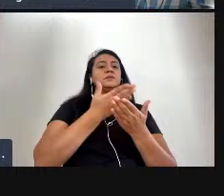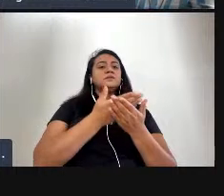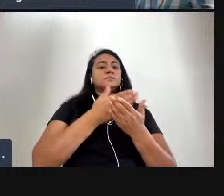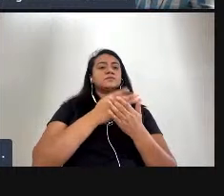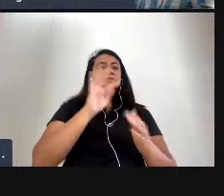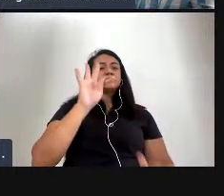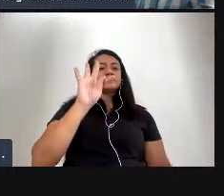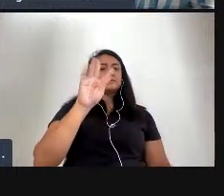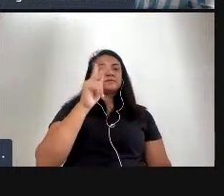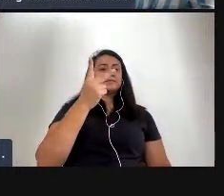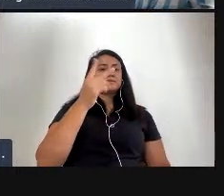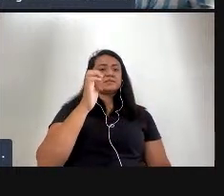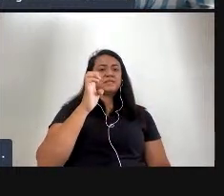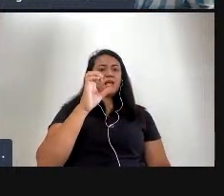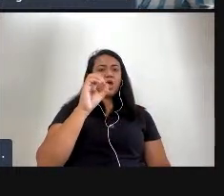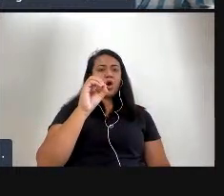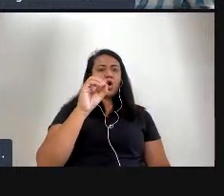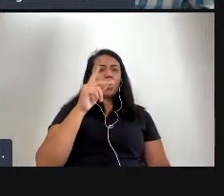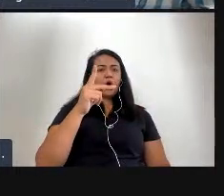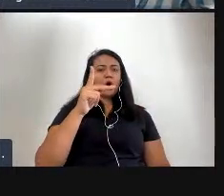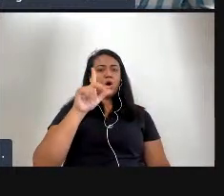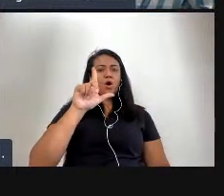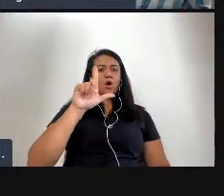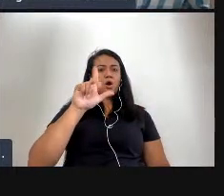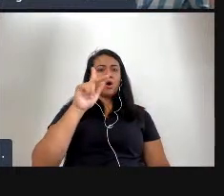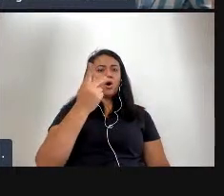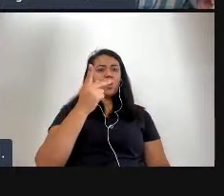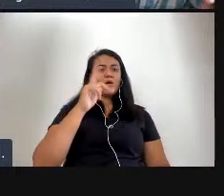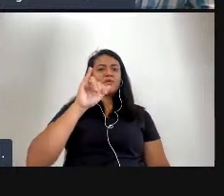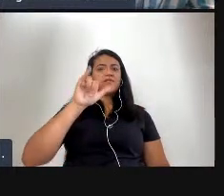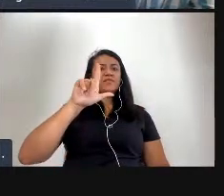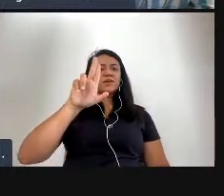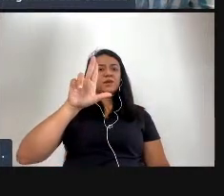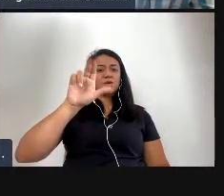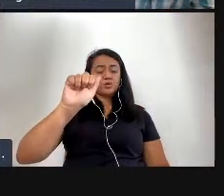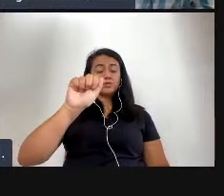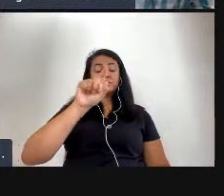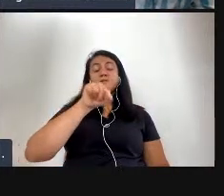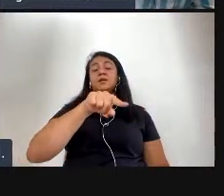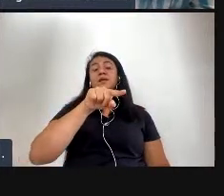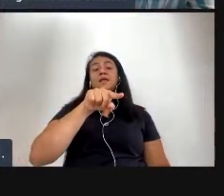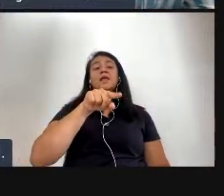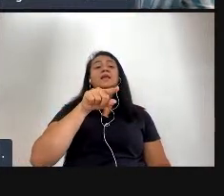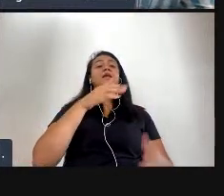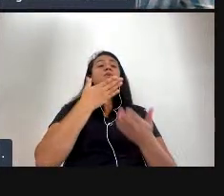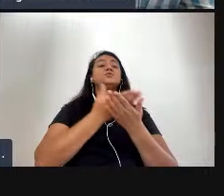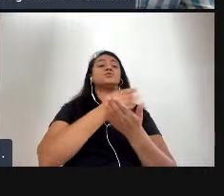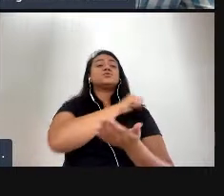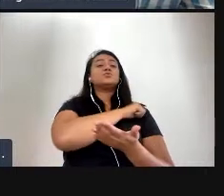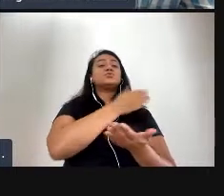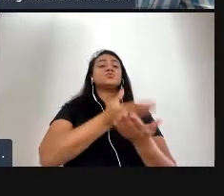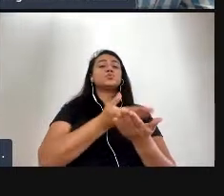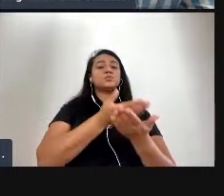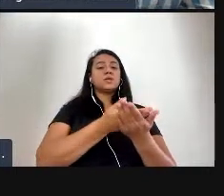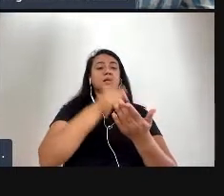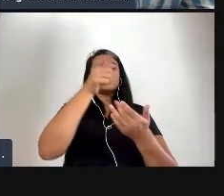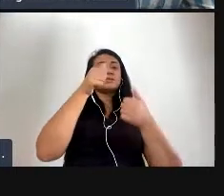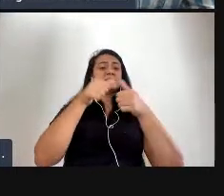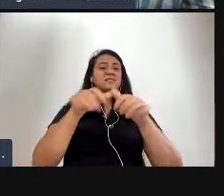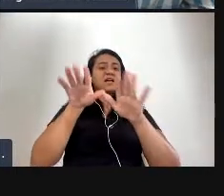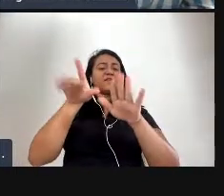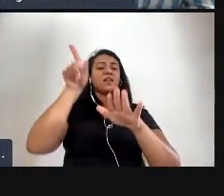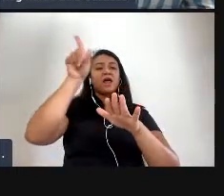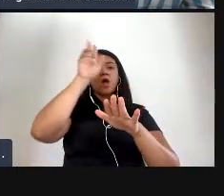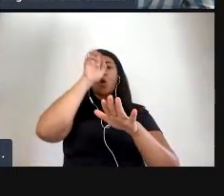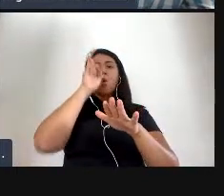Niyokov ele é da Nigéria e em 1959 a exposição estava na Rússia em Moscou e ele